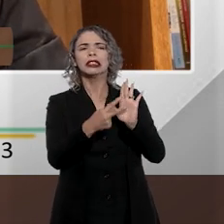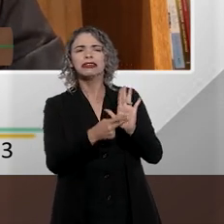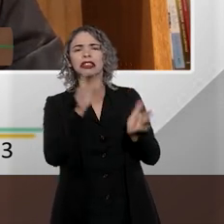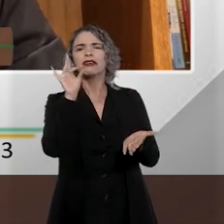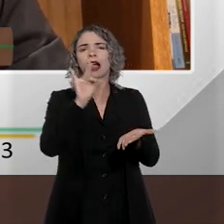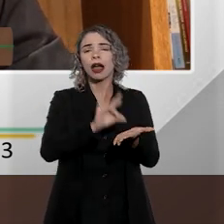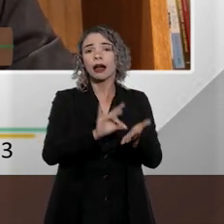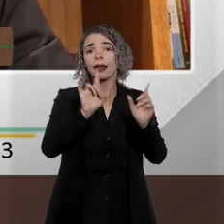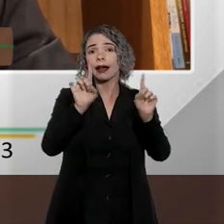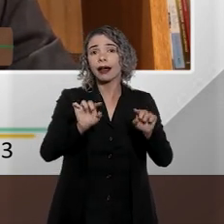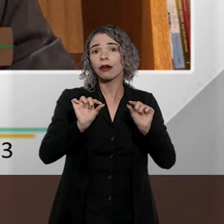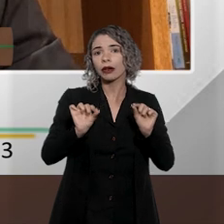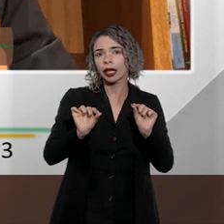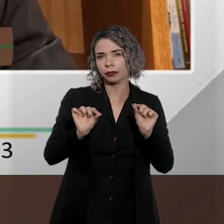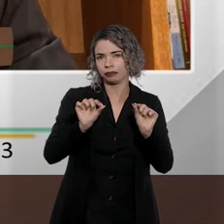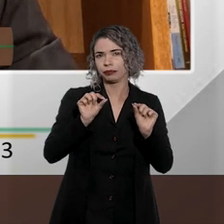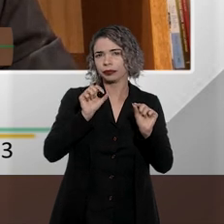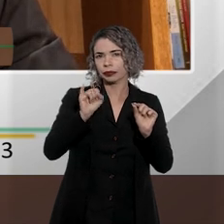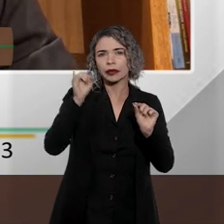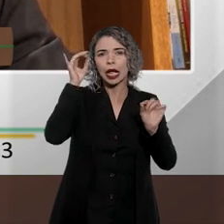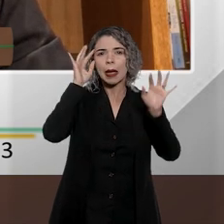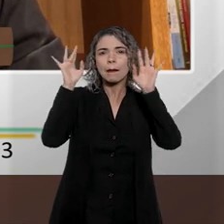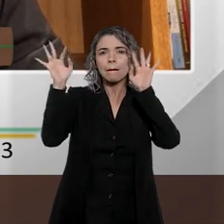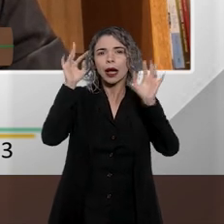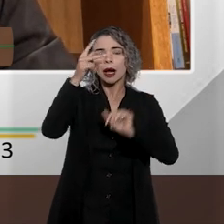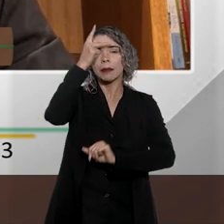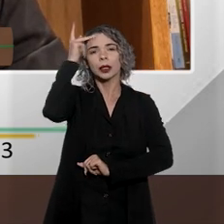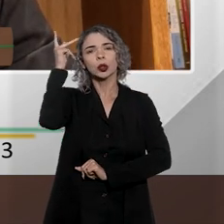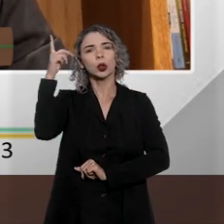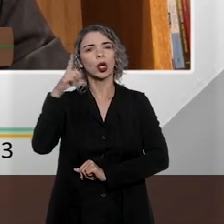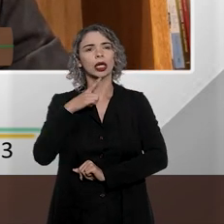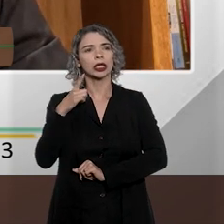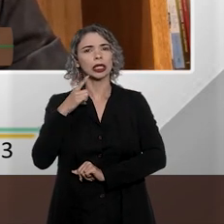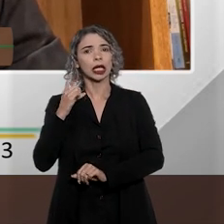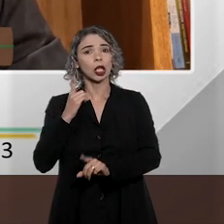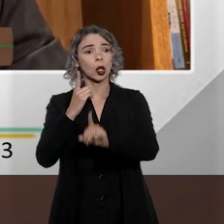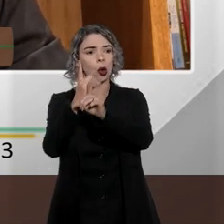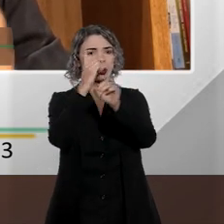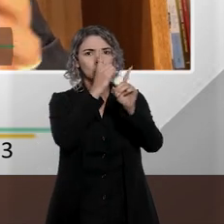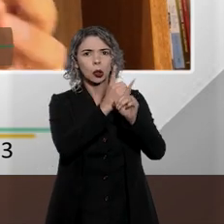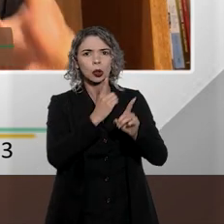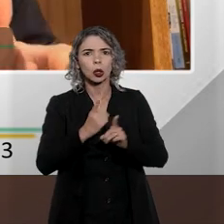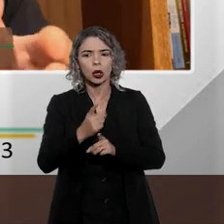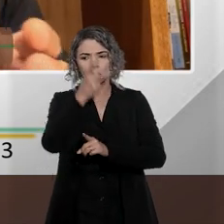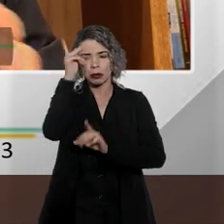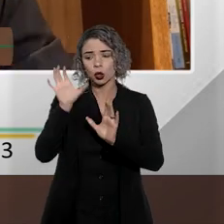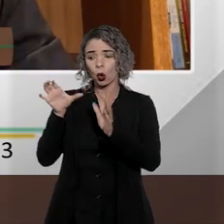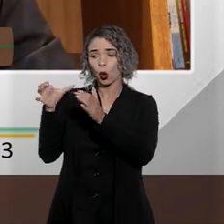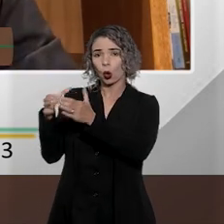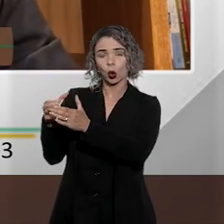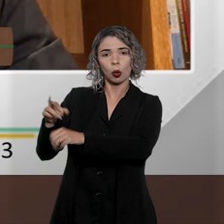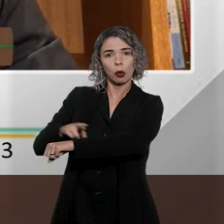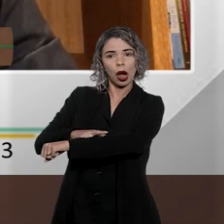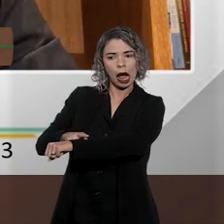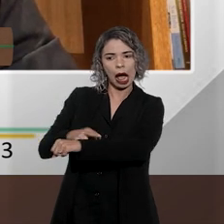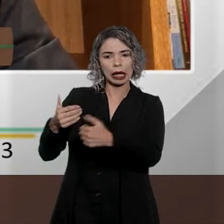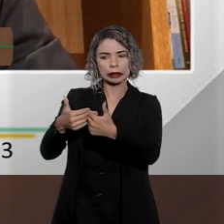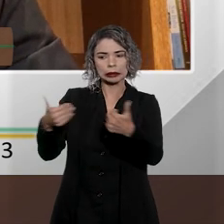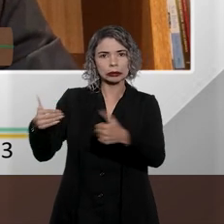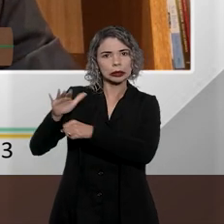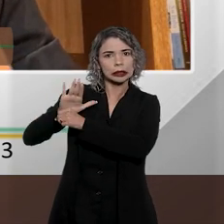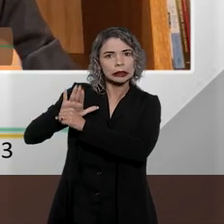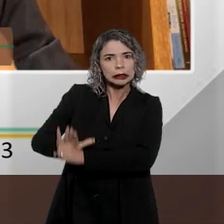real, ou seja, se no imaginário coletivo as pessoas continuam a identificar pessoas de acordo com grupos raciais e continuam a